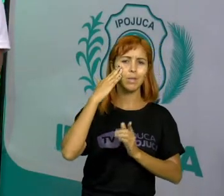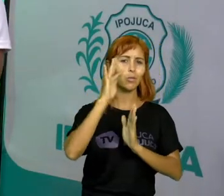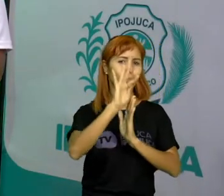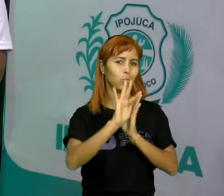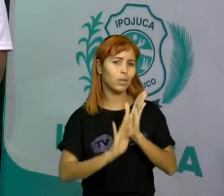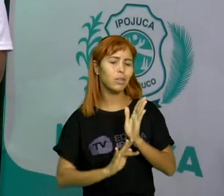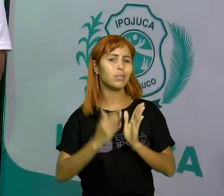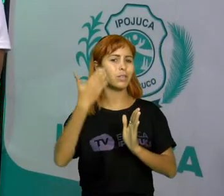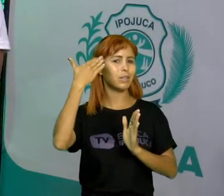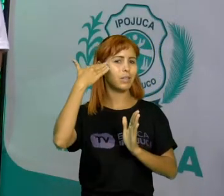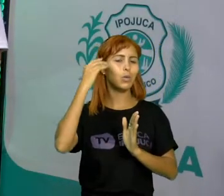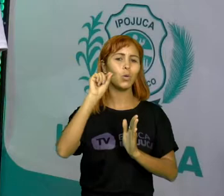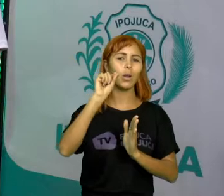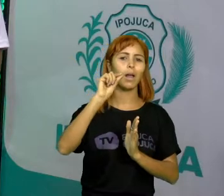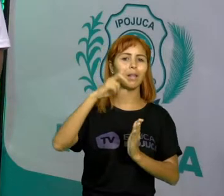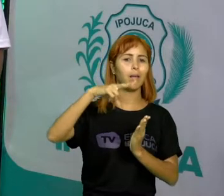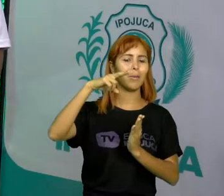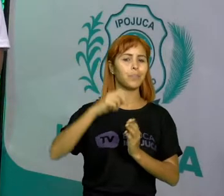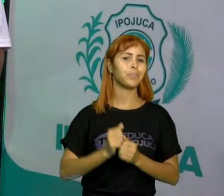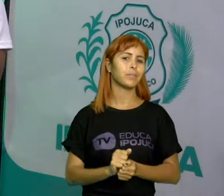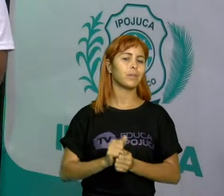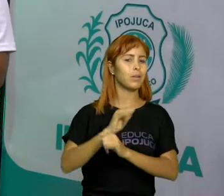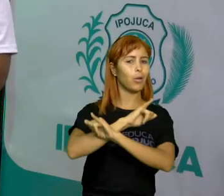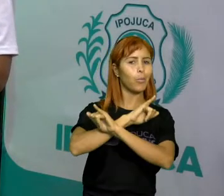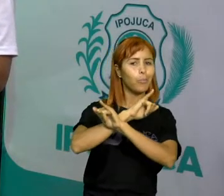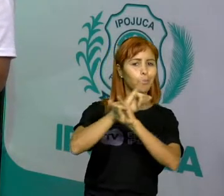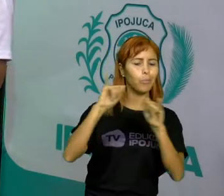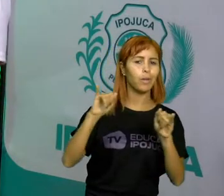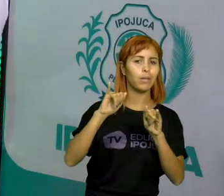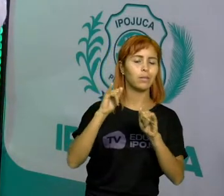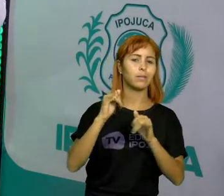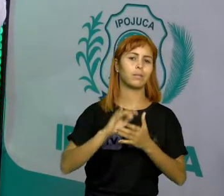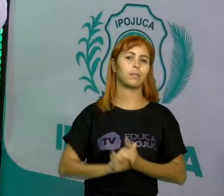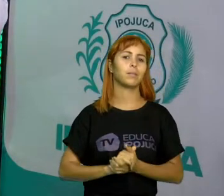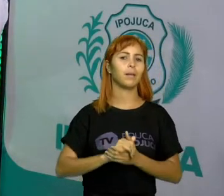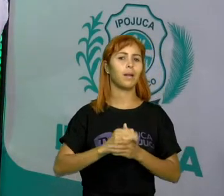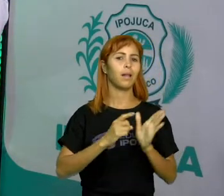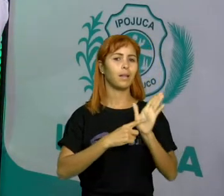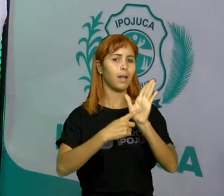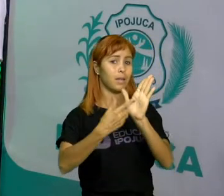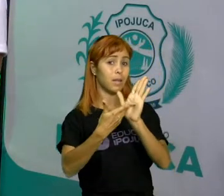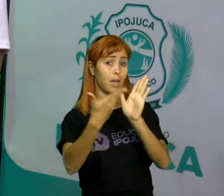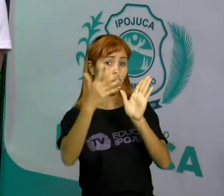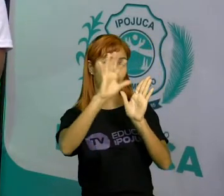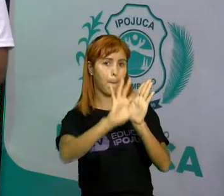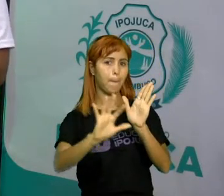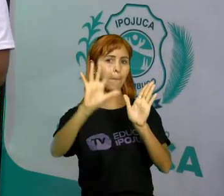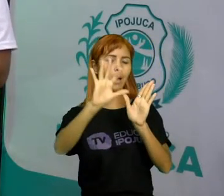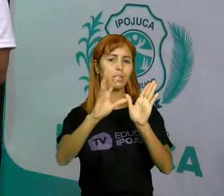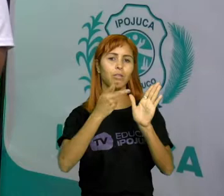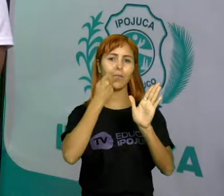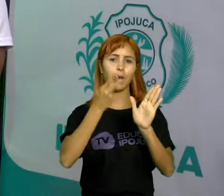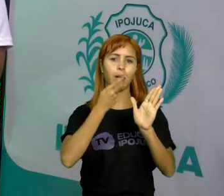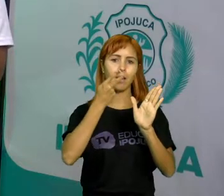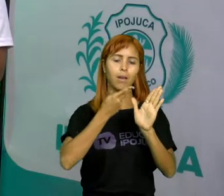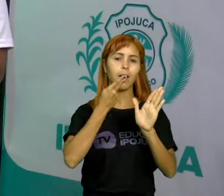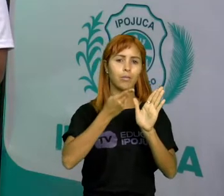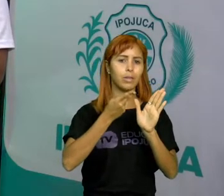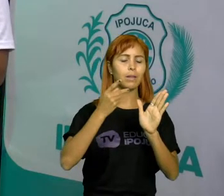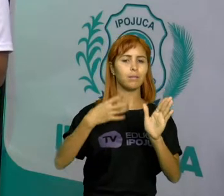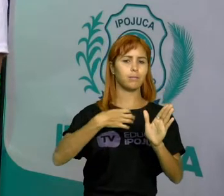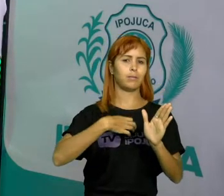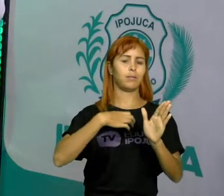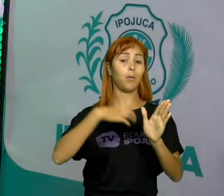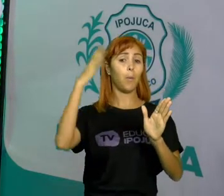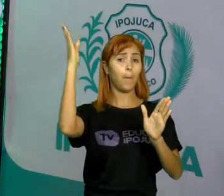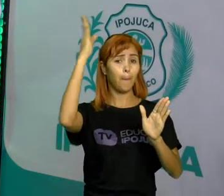compreensão do que ela está querendo passar de informação. E aí ela traz essa imagem, né? Falando de um doente que está muito mal,